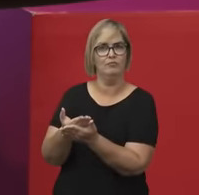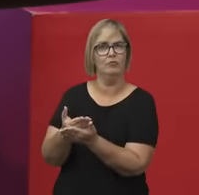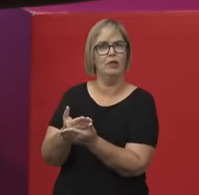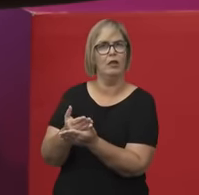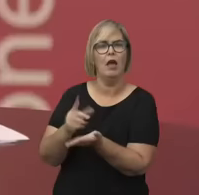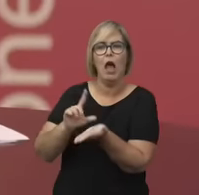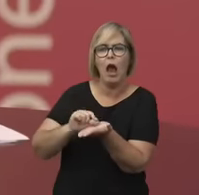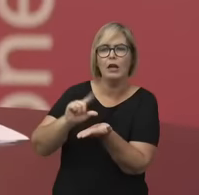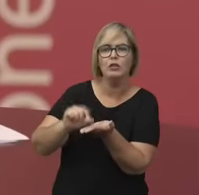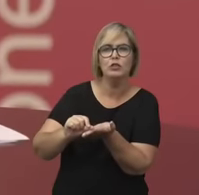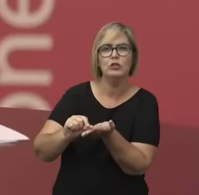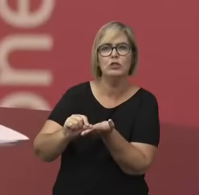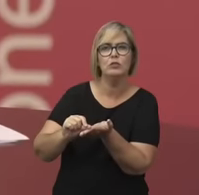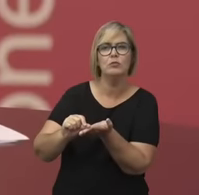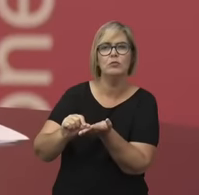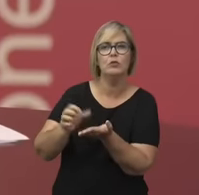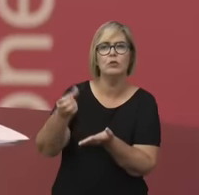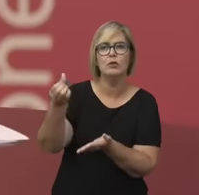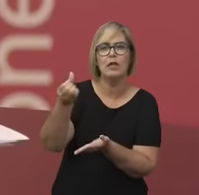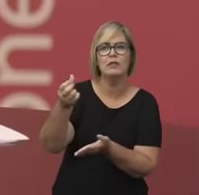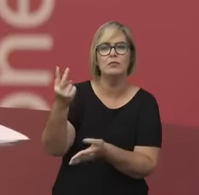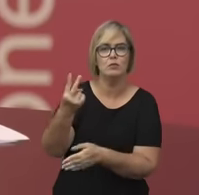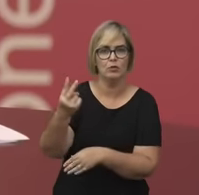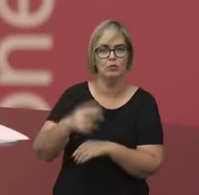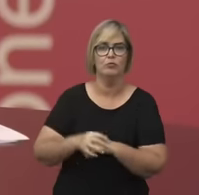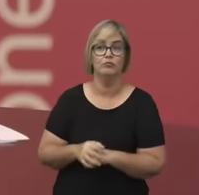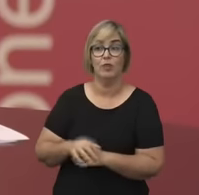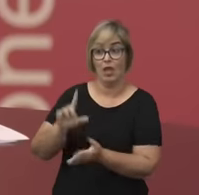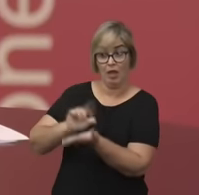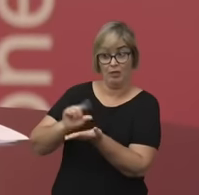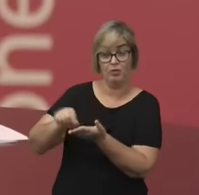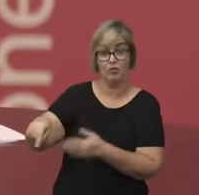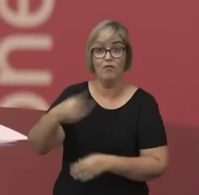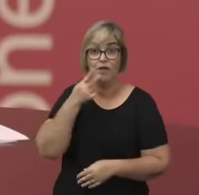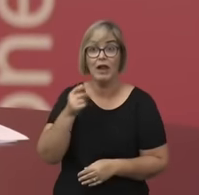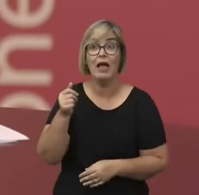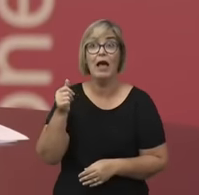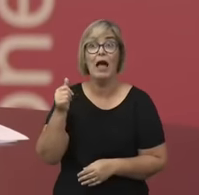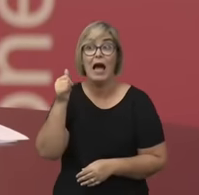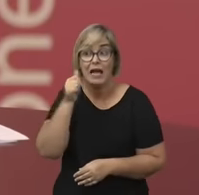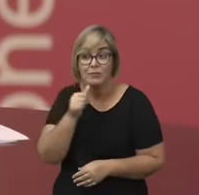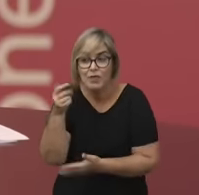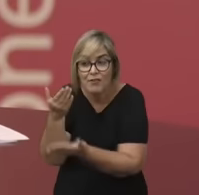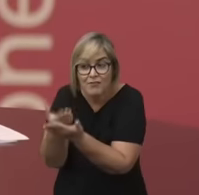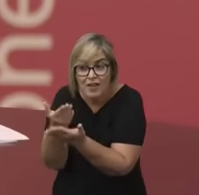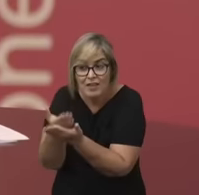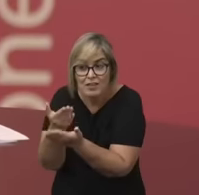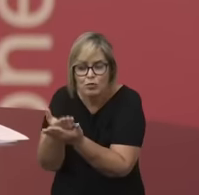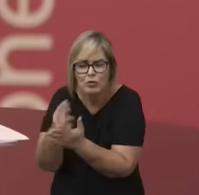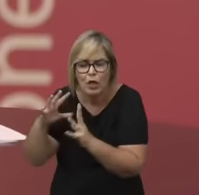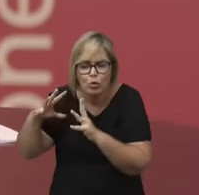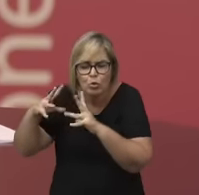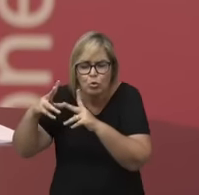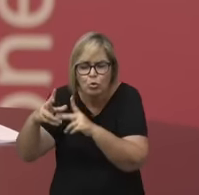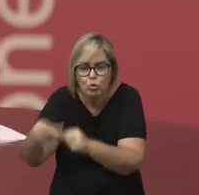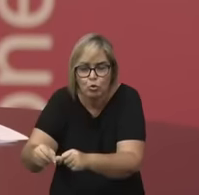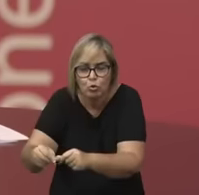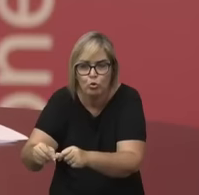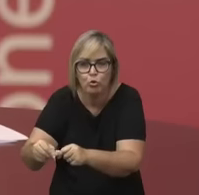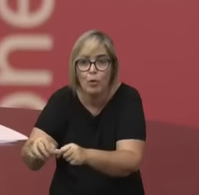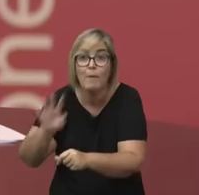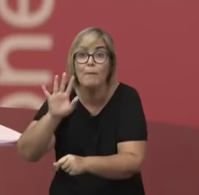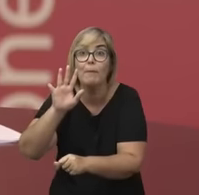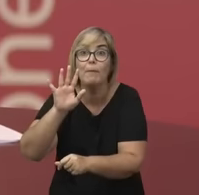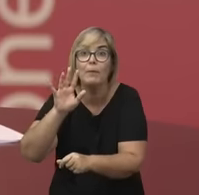dessa lei, as meninas vão estudar tudo aquilo que os meninos vão aprender, menos a matemática avançada.